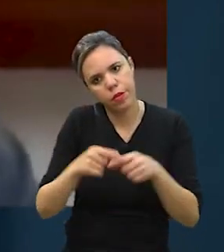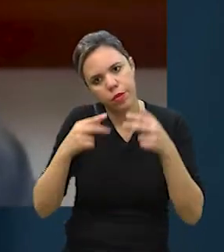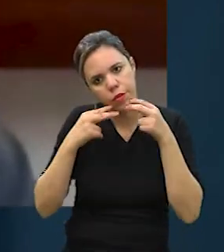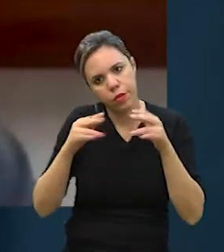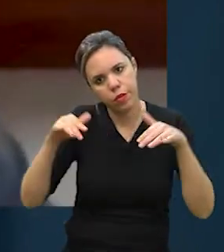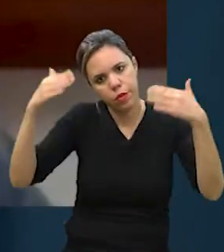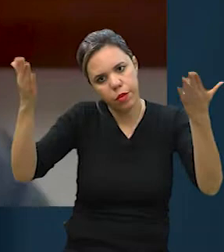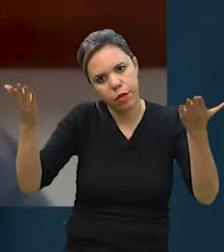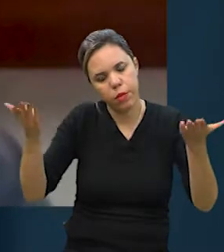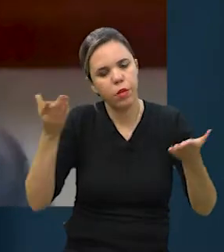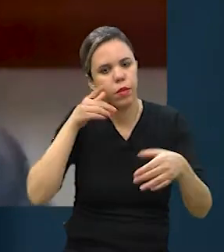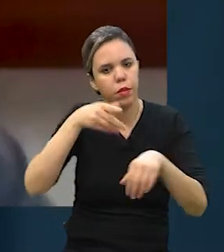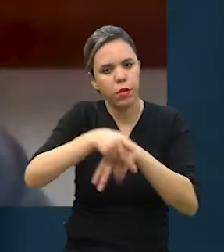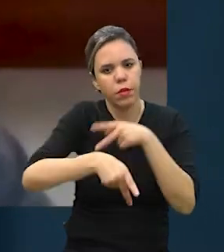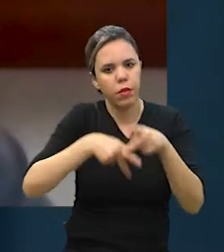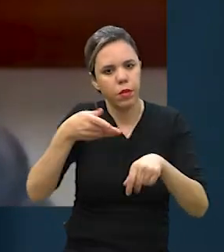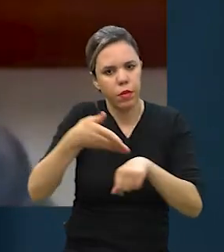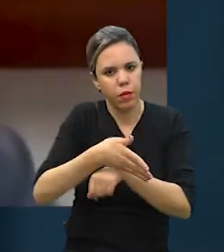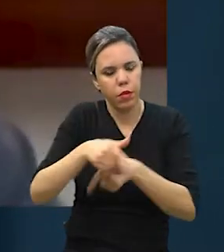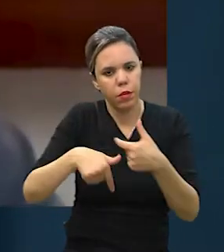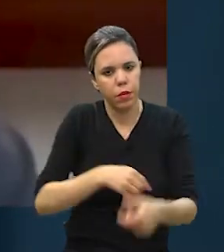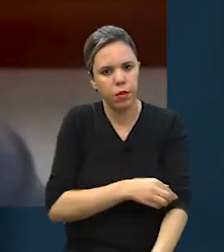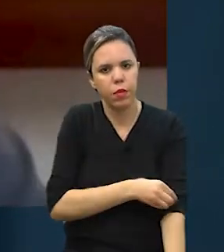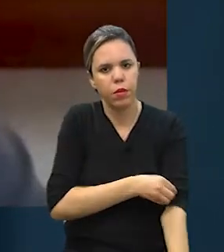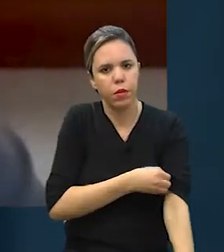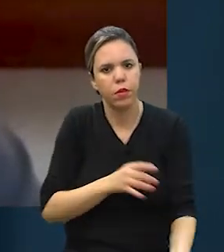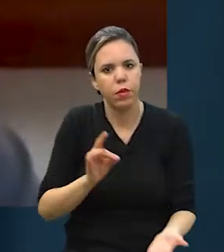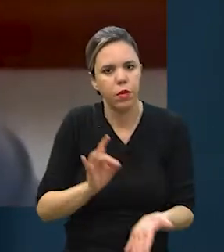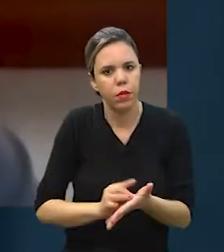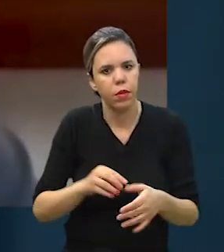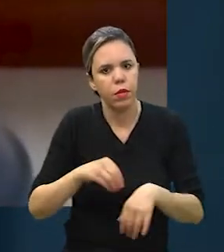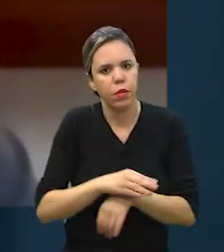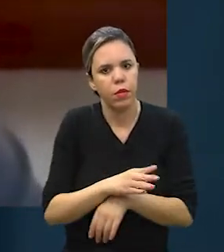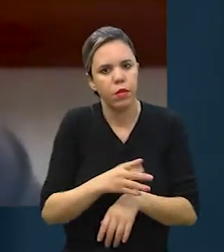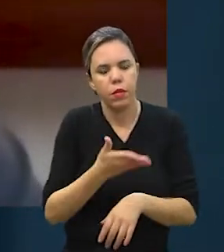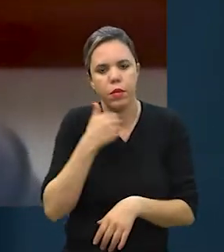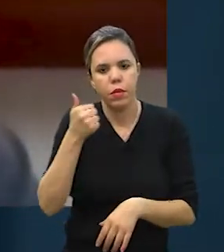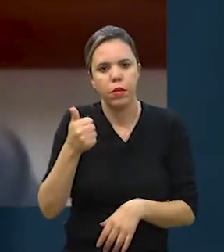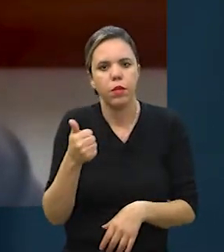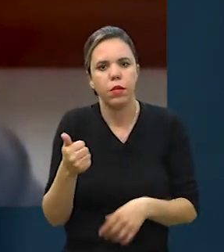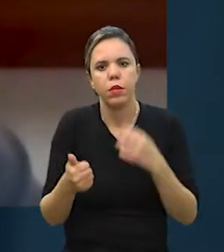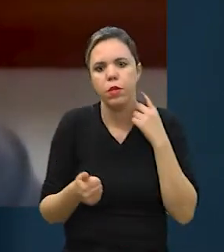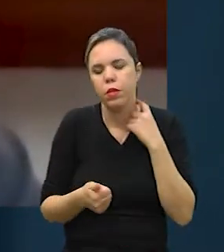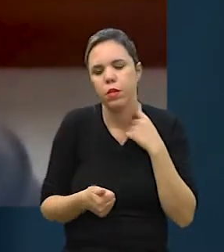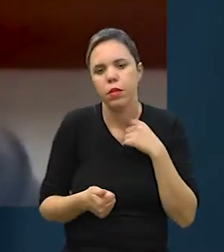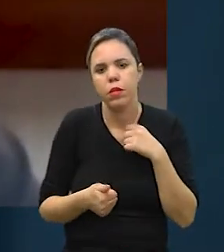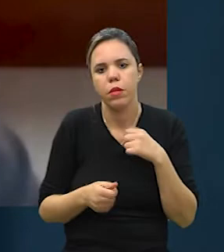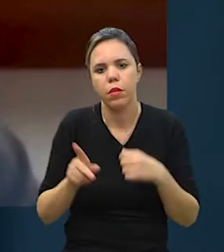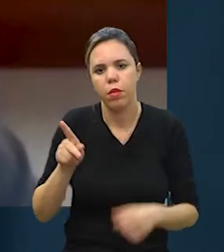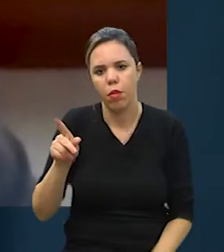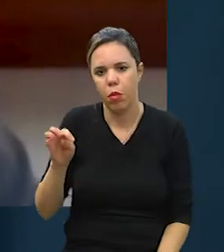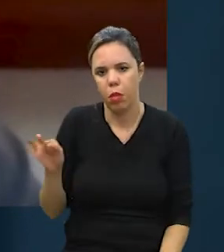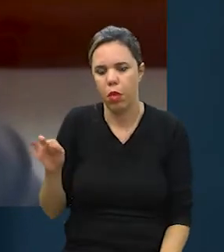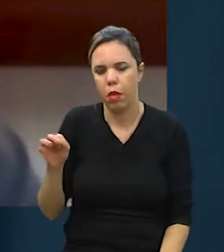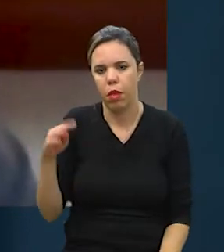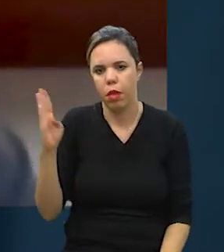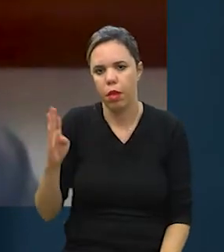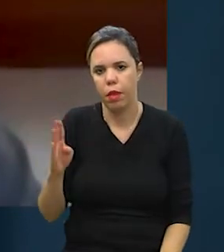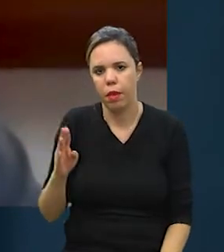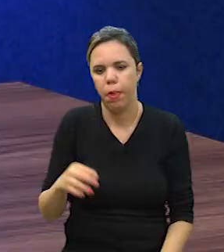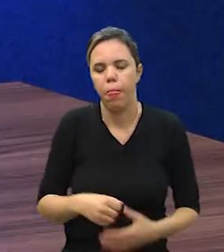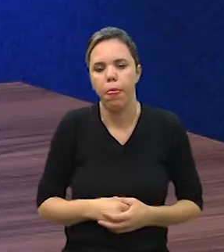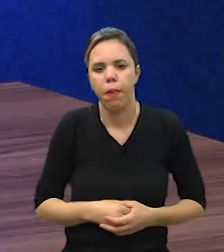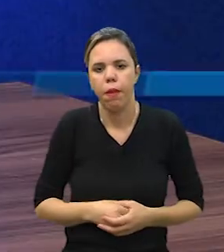também novidades de fora, trazendo pessoas de fora, para realmente trazer o que há de melhor para o PET do